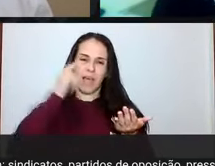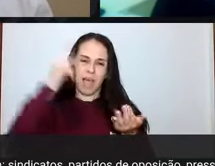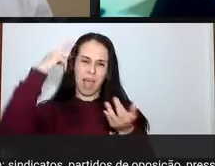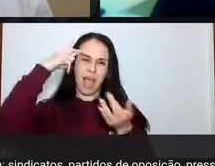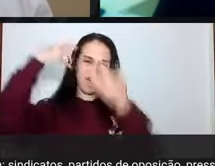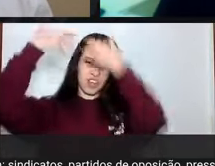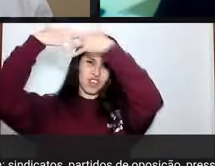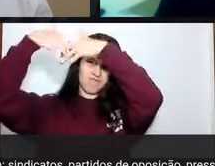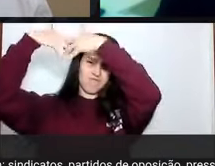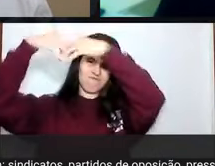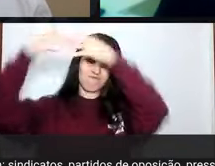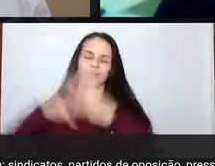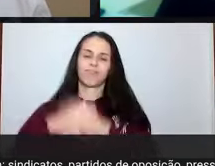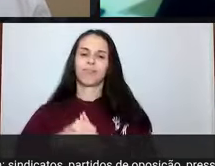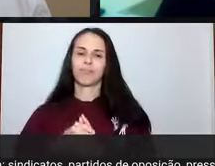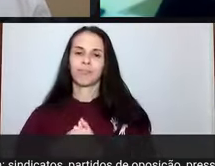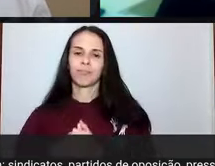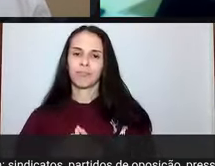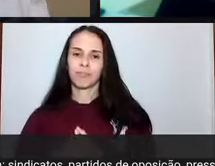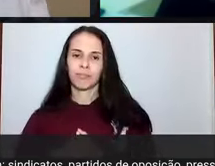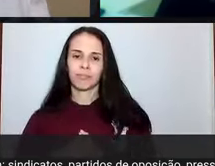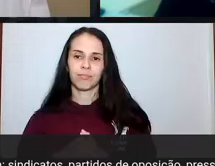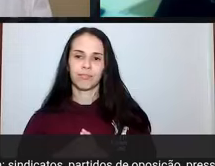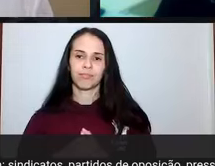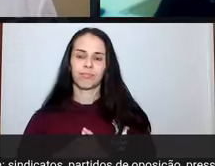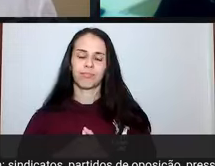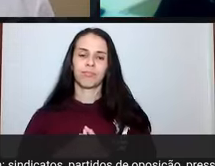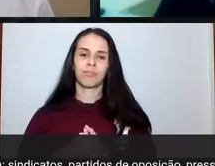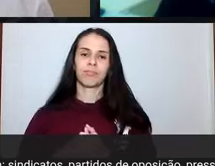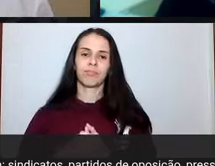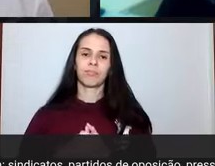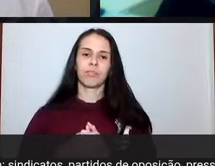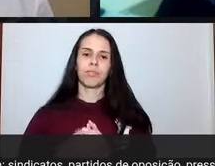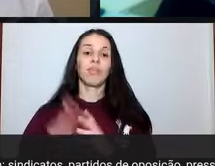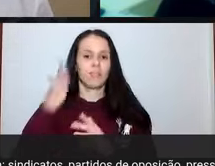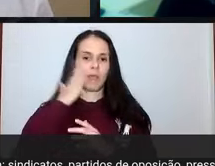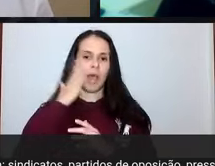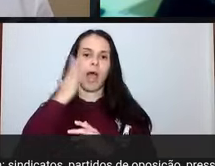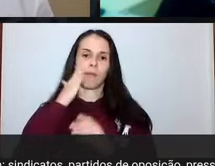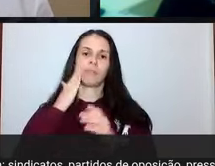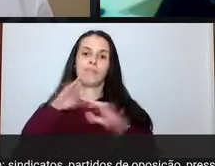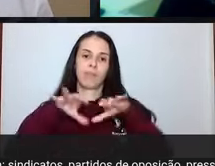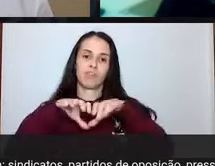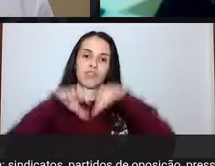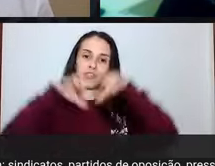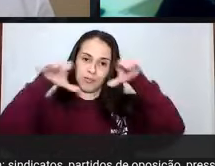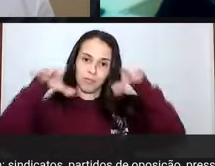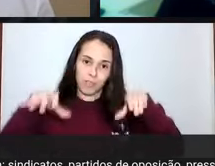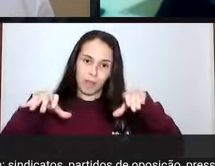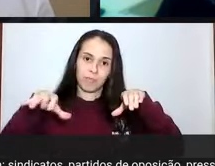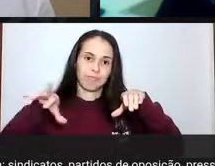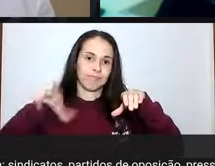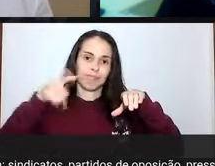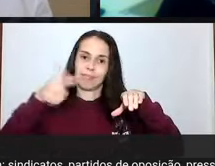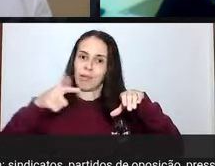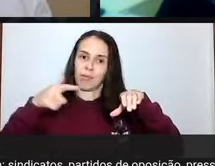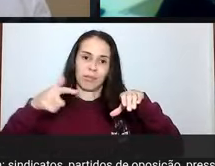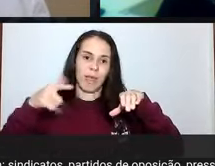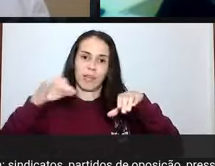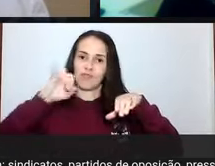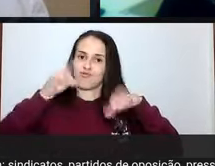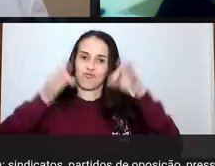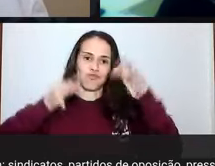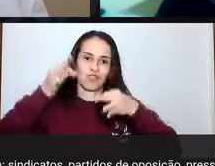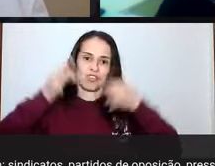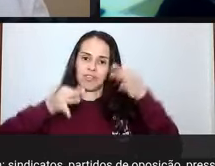A malha tributária é injusta, todo mundo sabe disso e não se movimenta e não se vê movimento no sentido de